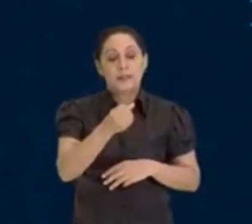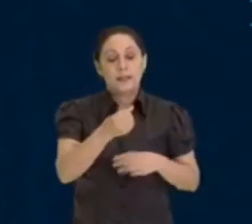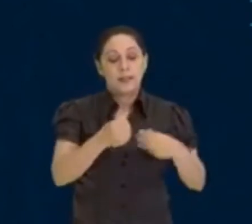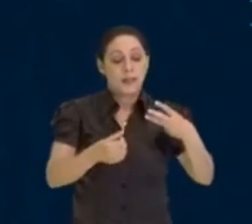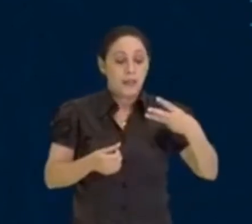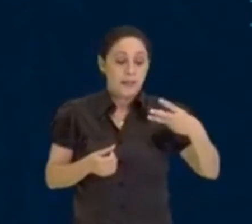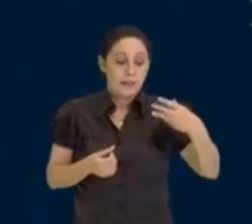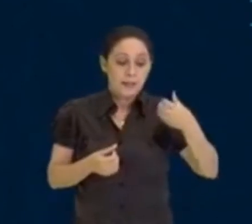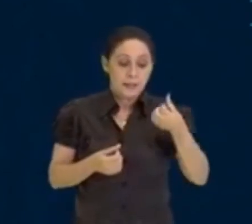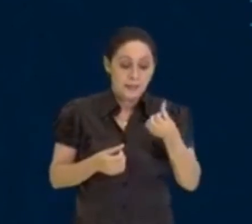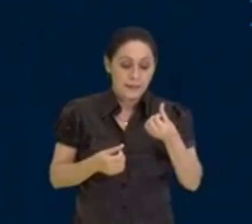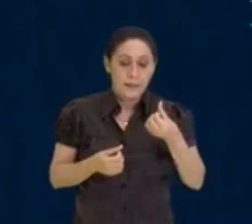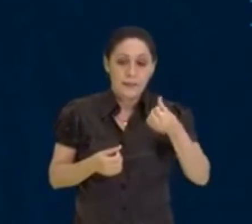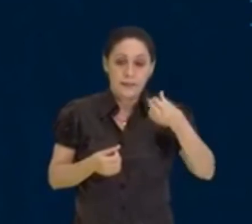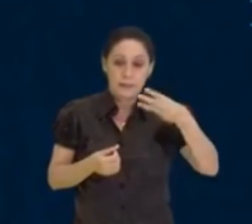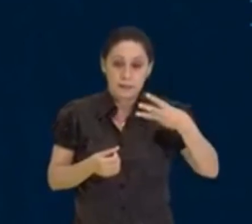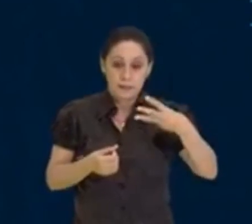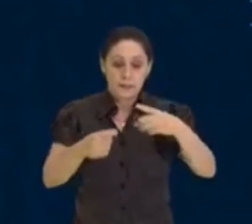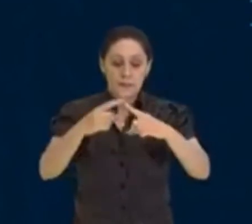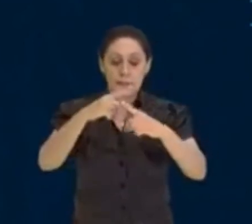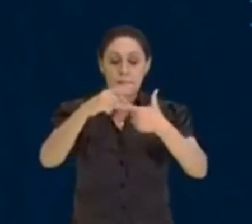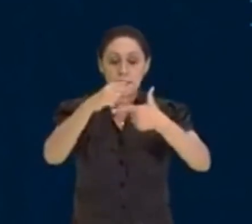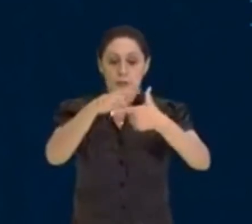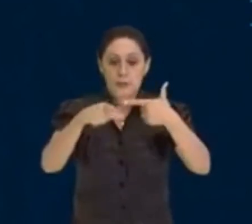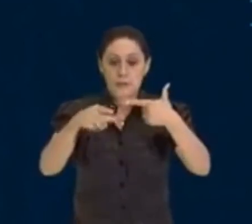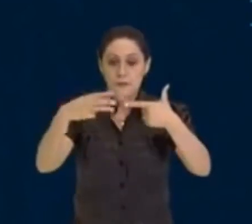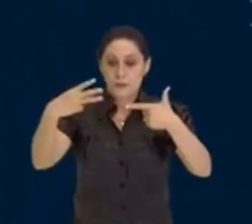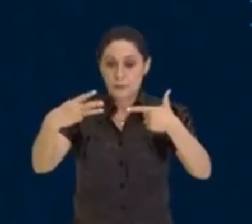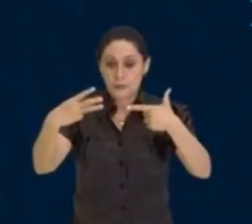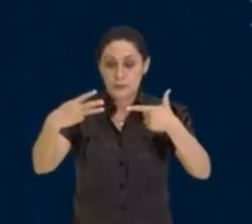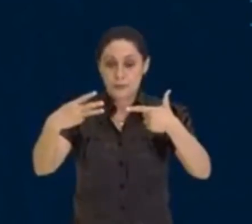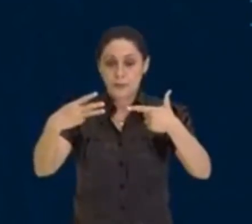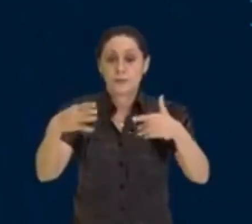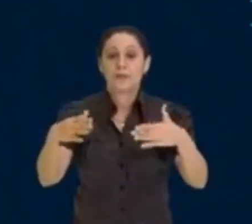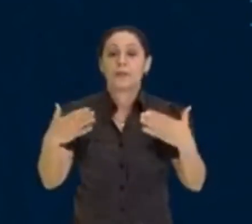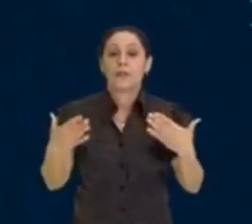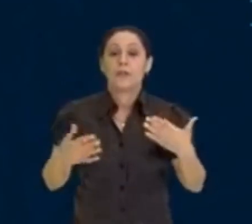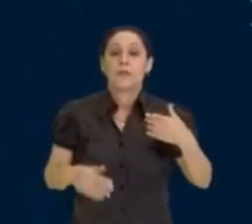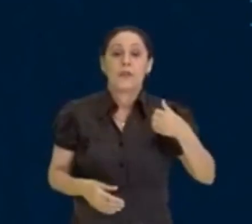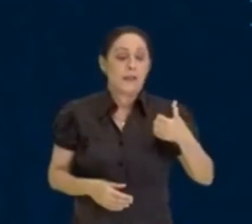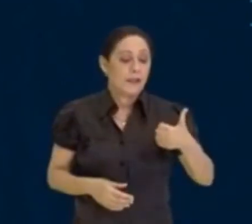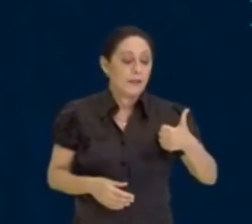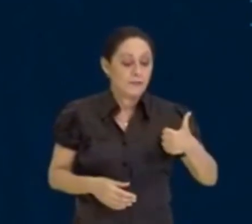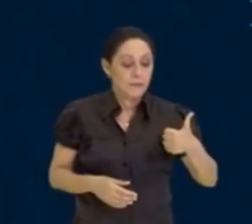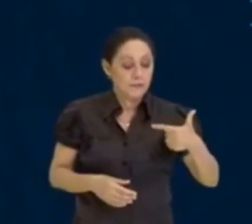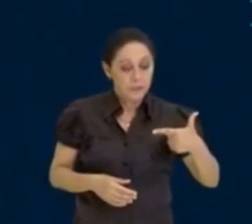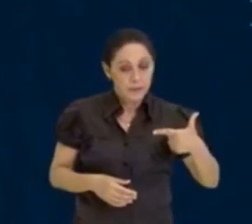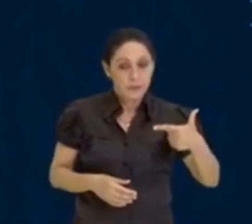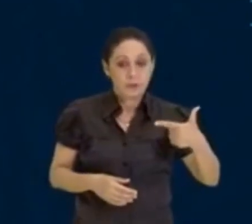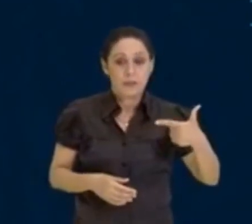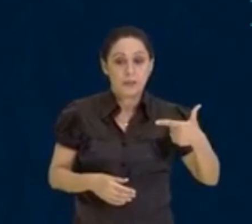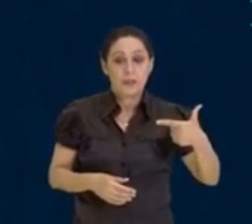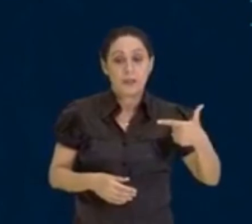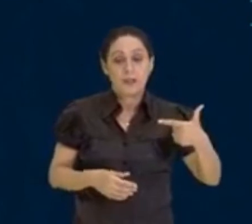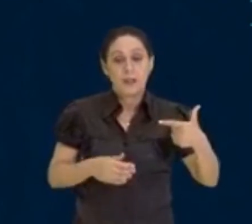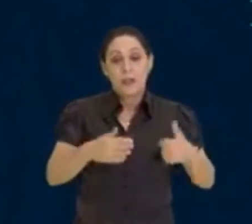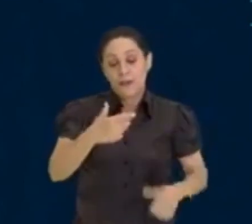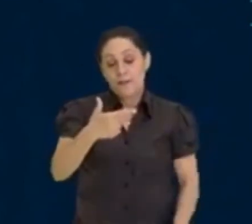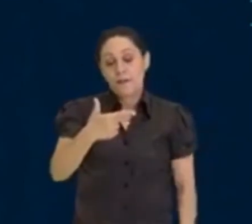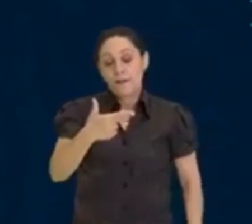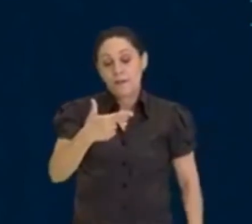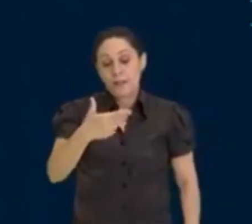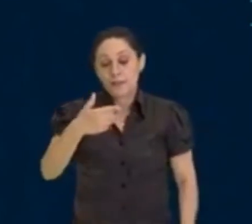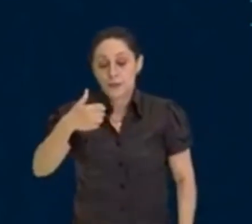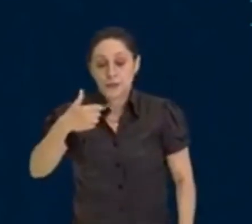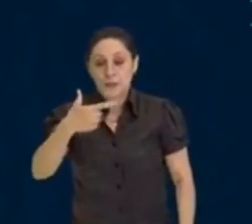3, pelo raciocínio aqui que a gente tem, vai dar o quê? 20 e 1, não é isso? 63 dividido